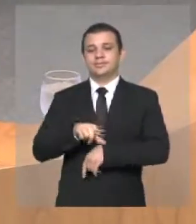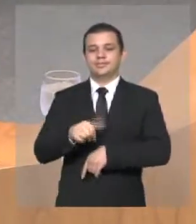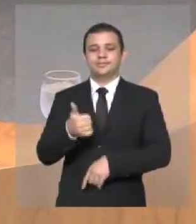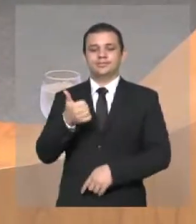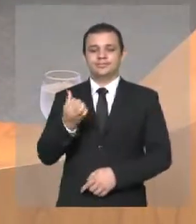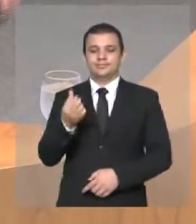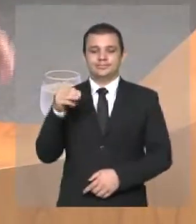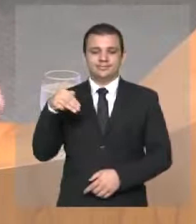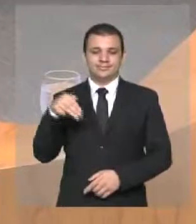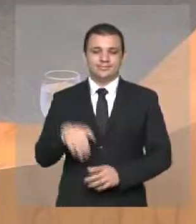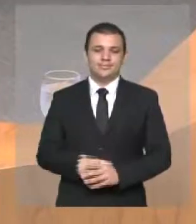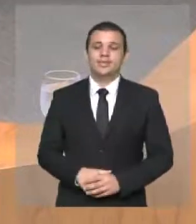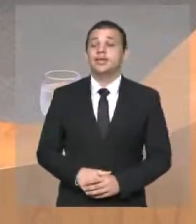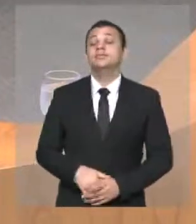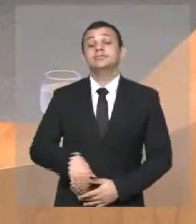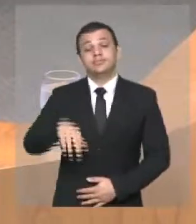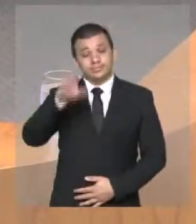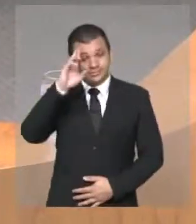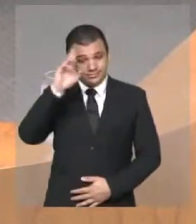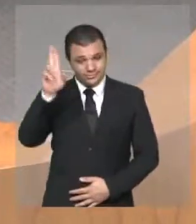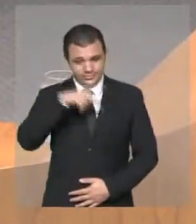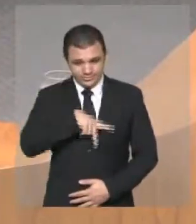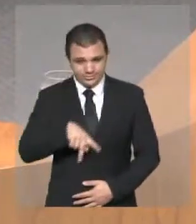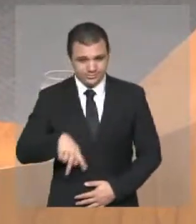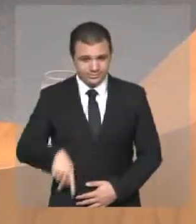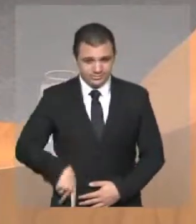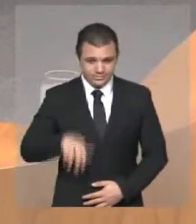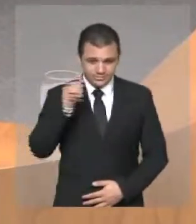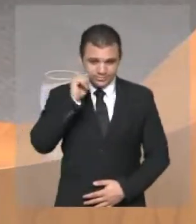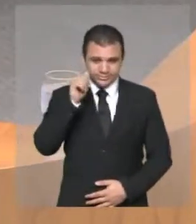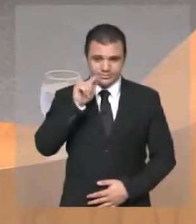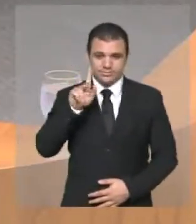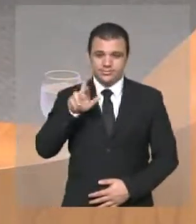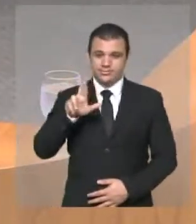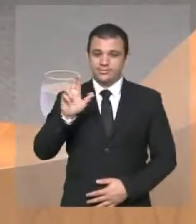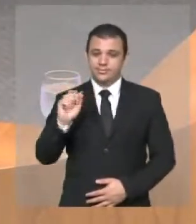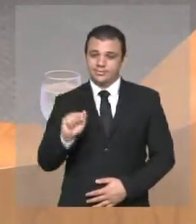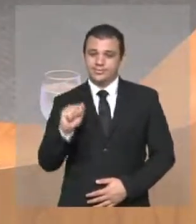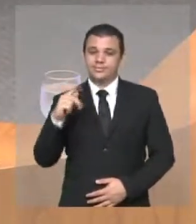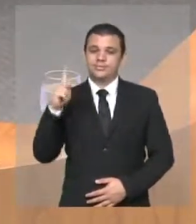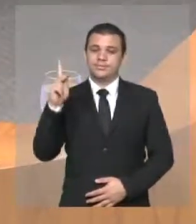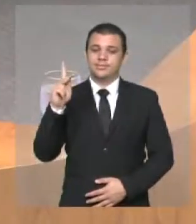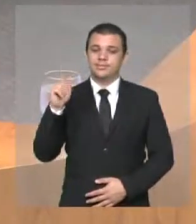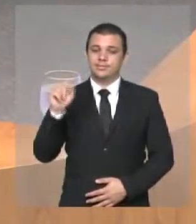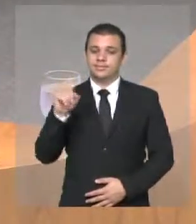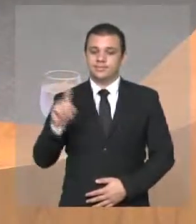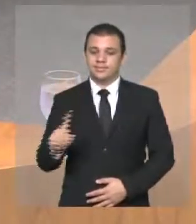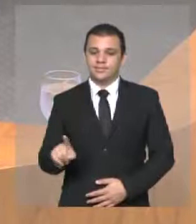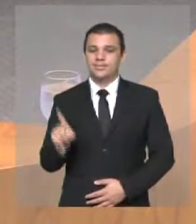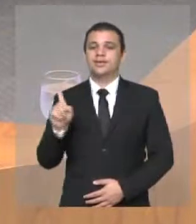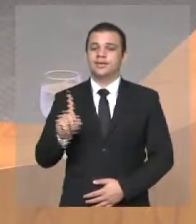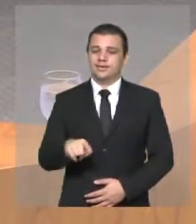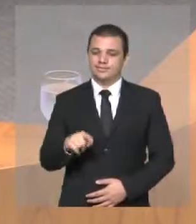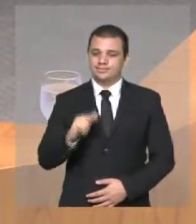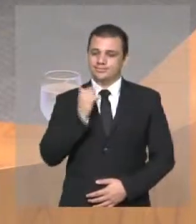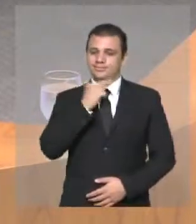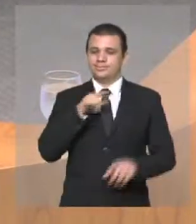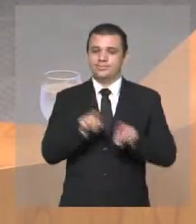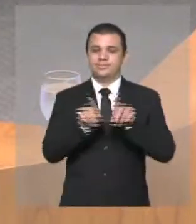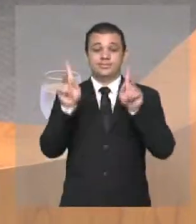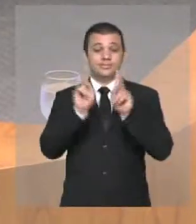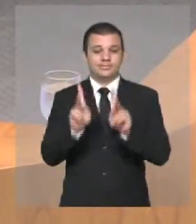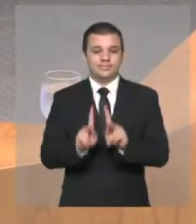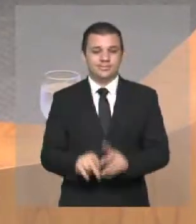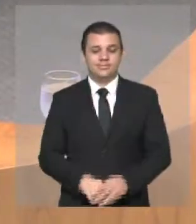Senhora presidenta, graças a paz, graça e paz, senhoras e senhores parlamentares, galeria,